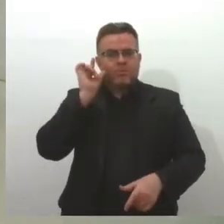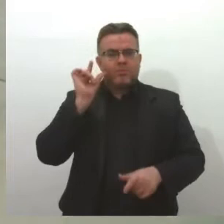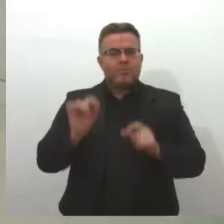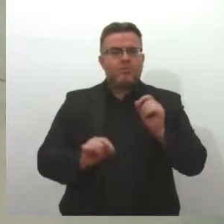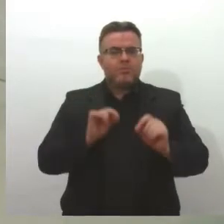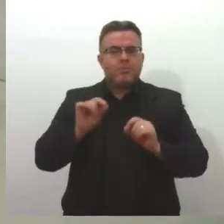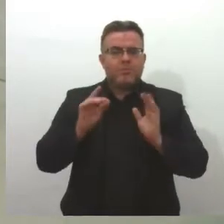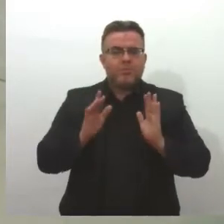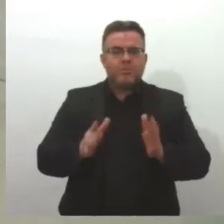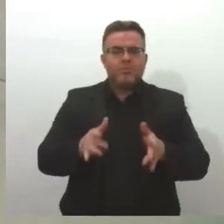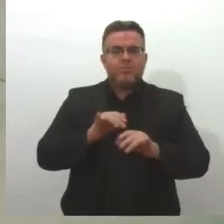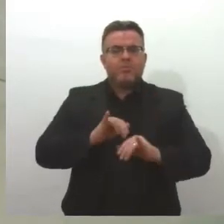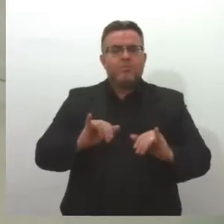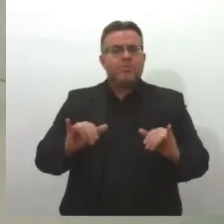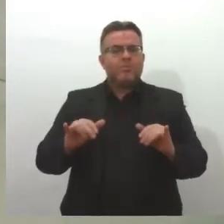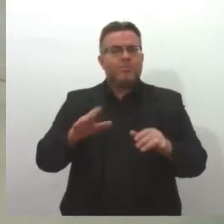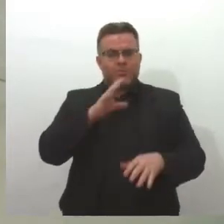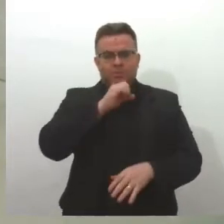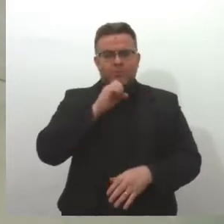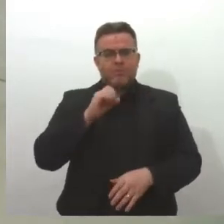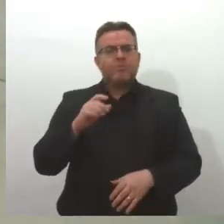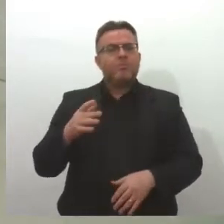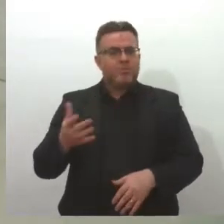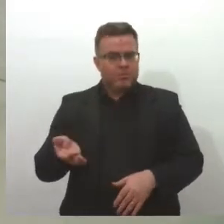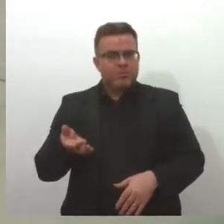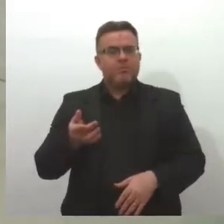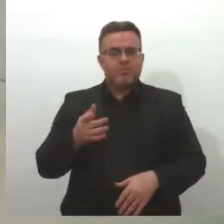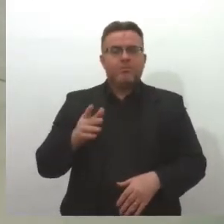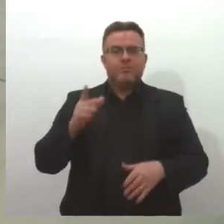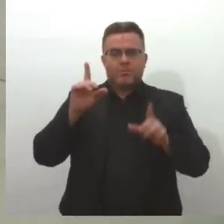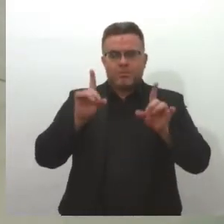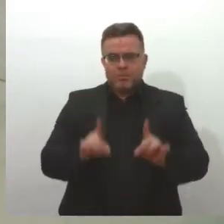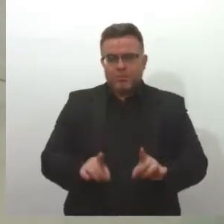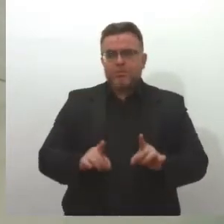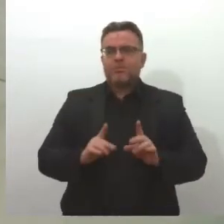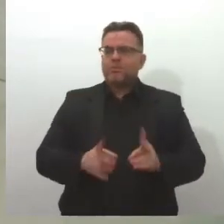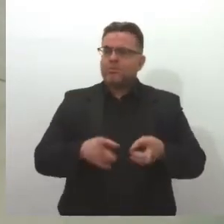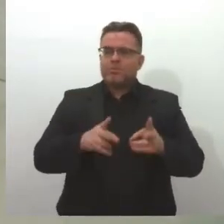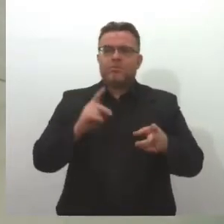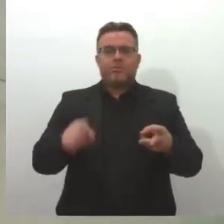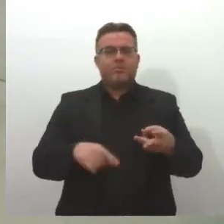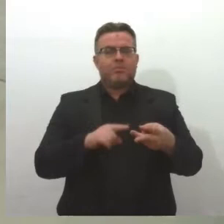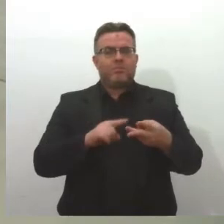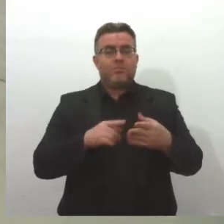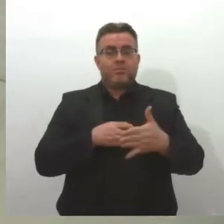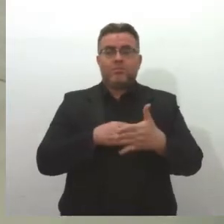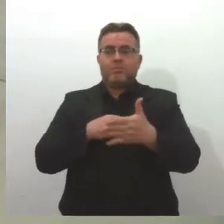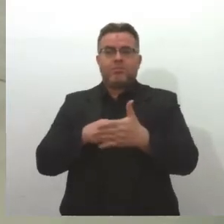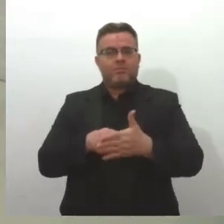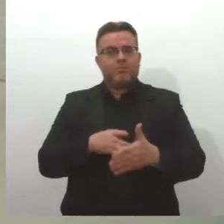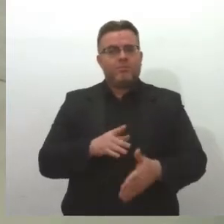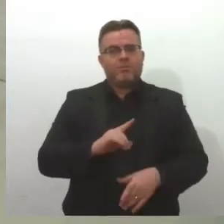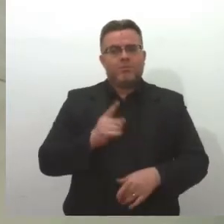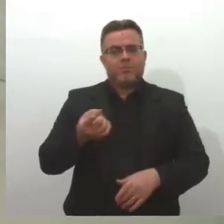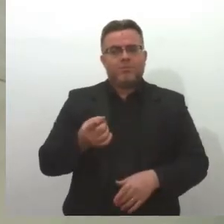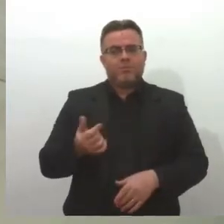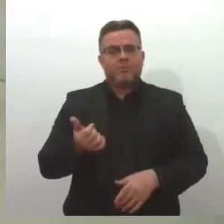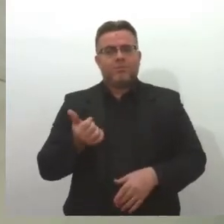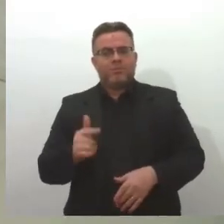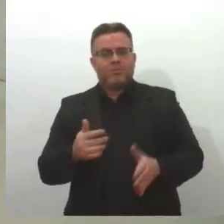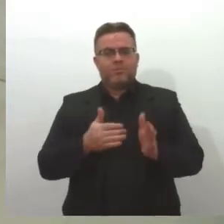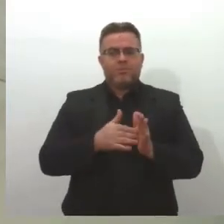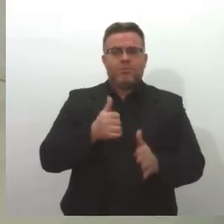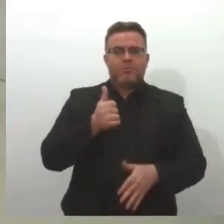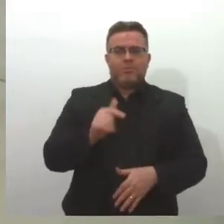imunização para adolescentes com comorbidades, com deficiência permanente e privados de liberdade entre 12 e 17 anos.